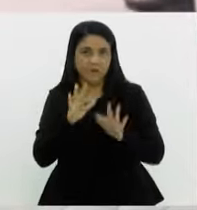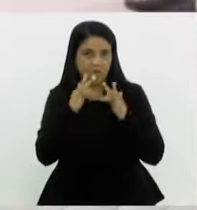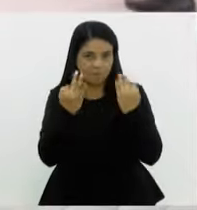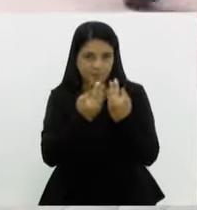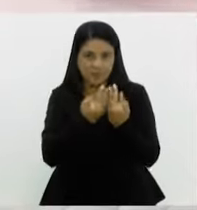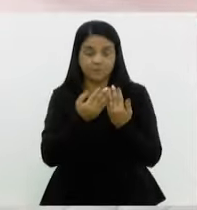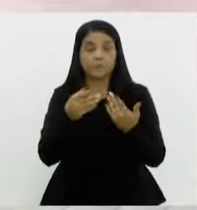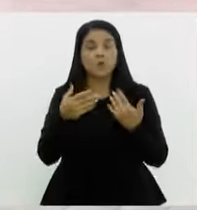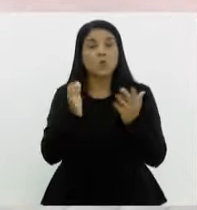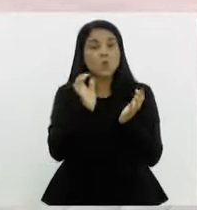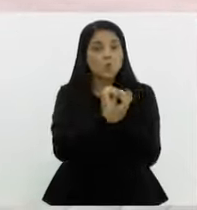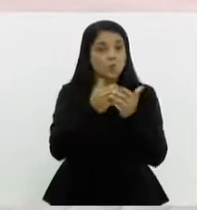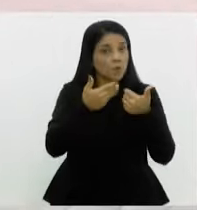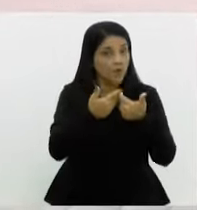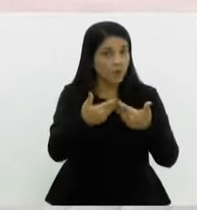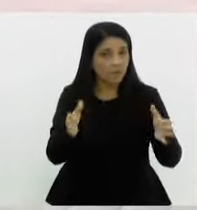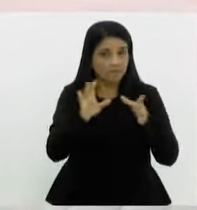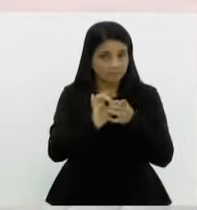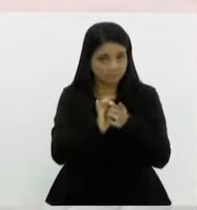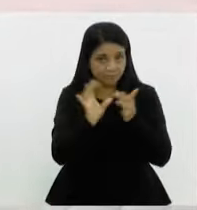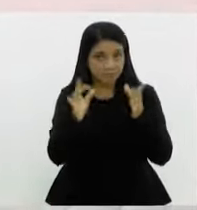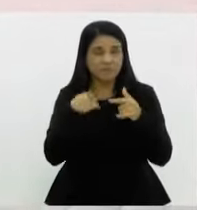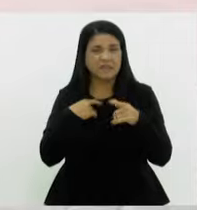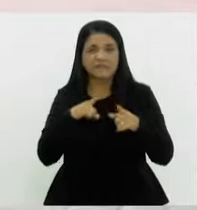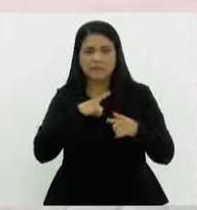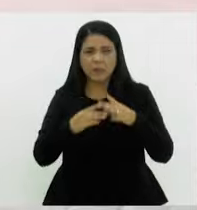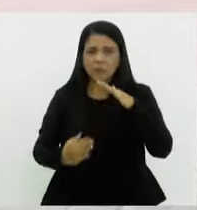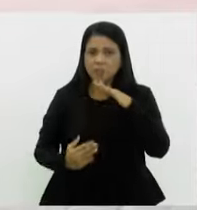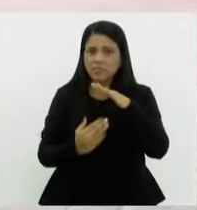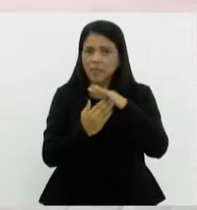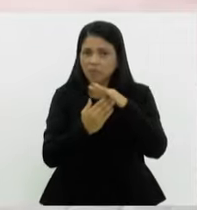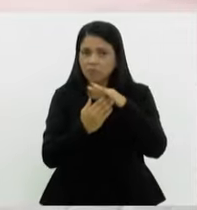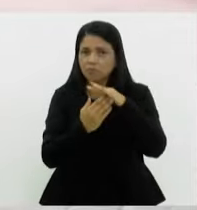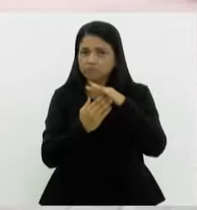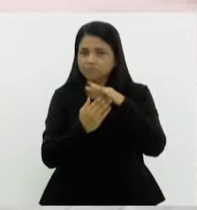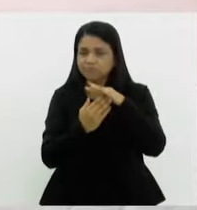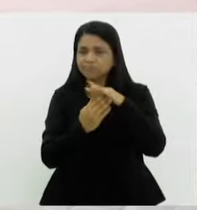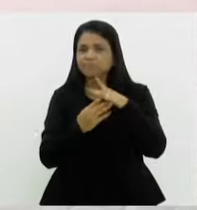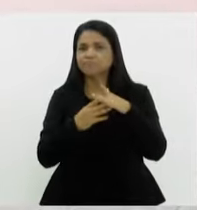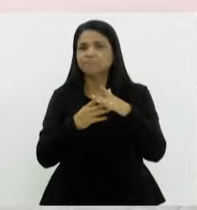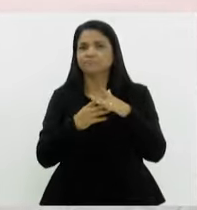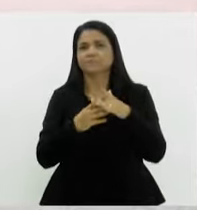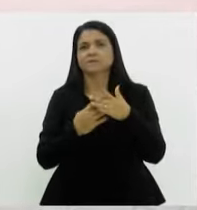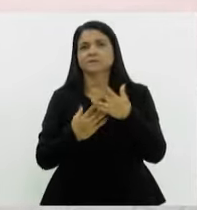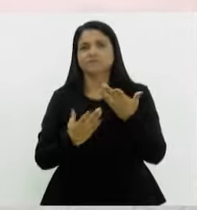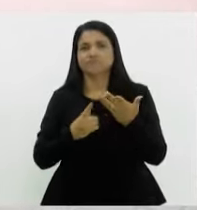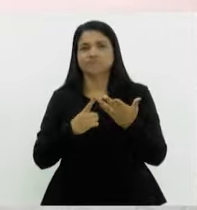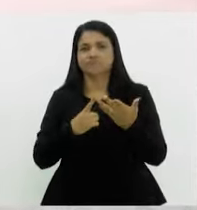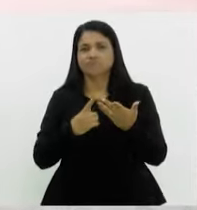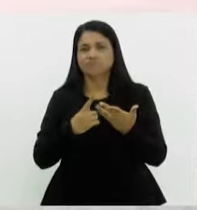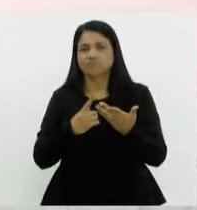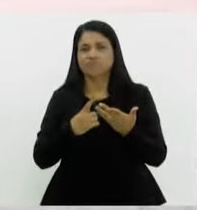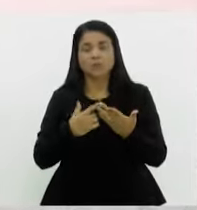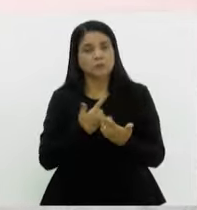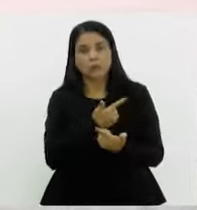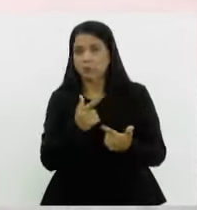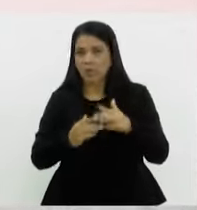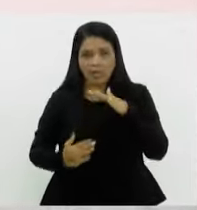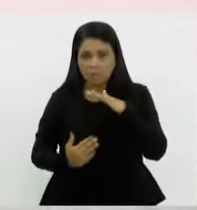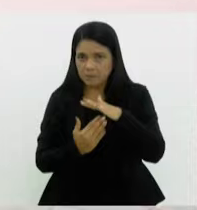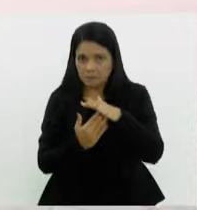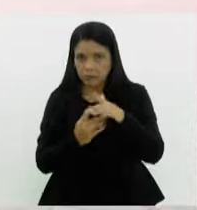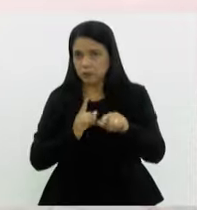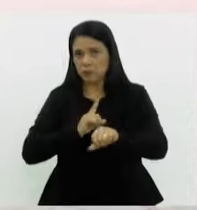grupo é aberto, mas existe um tempo mínimo, um tempo máximo, para a pessoa permanecer nesse grupo, continuar frequentando as reuniões? Não, não tem limite, não tem